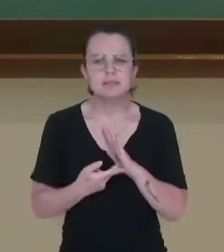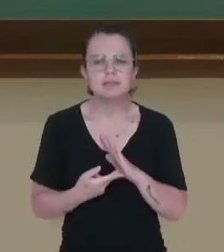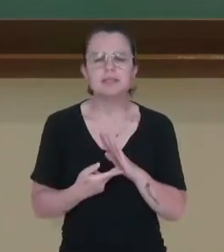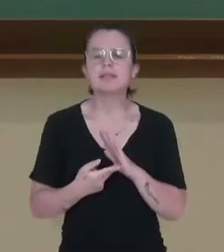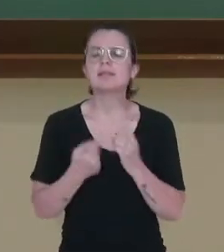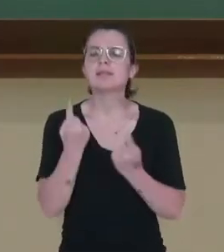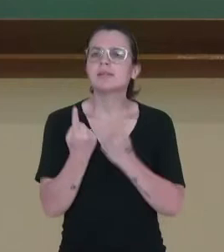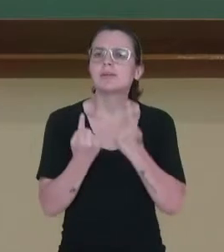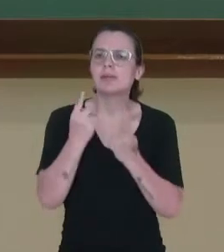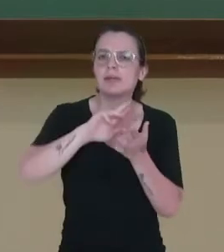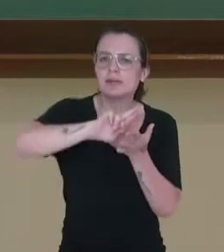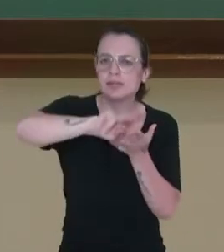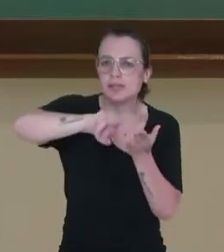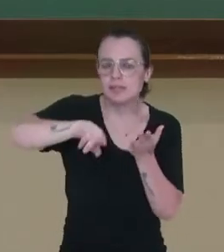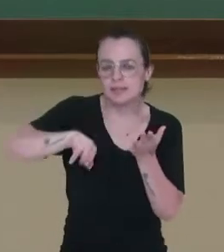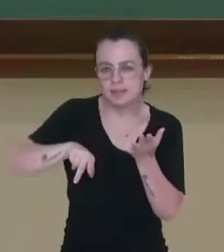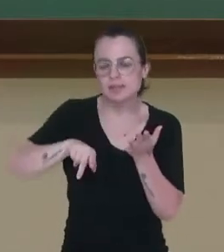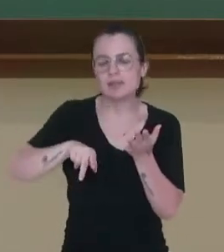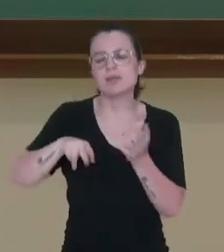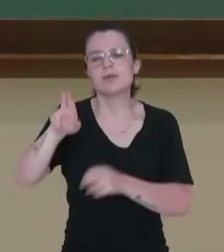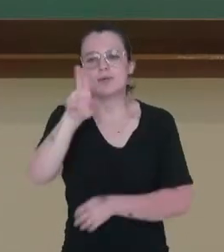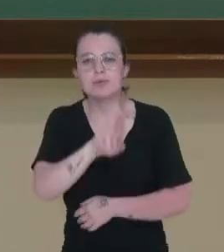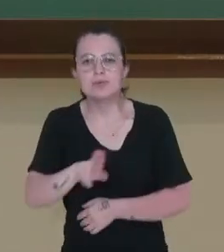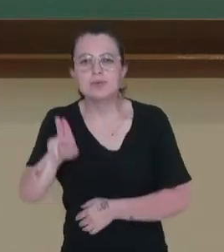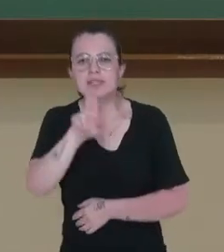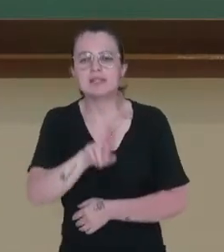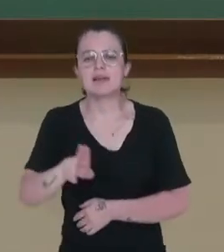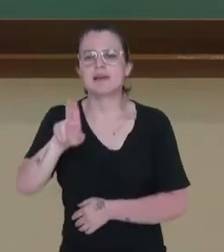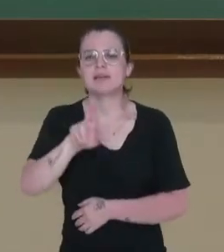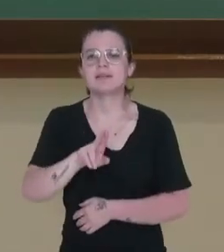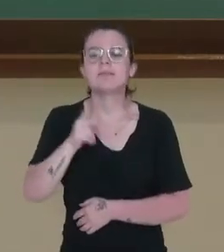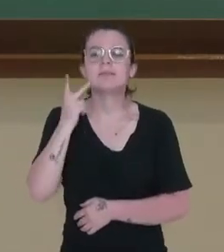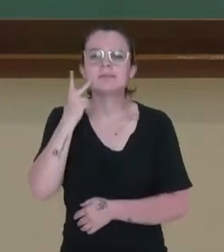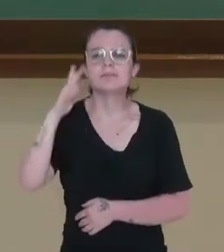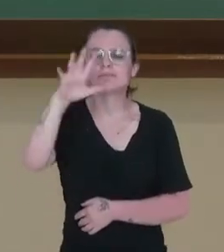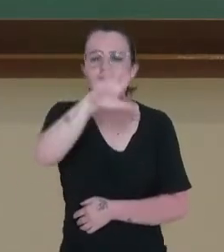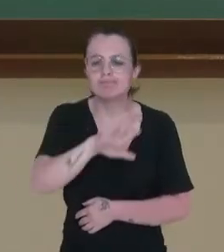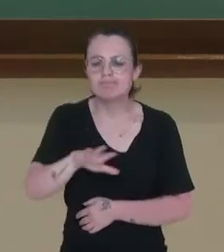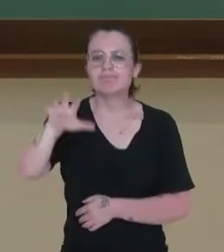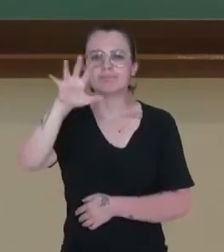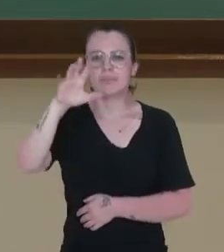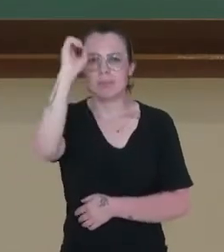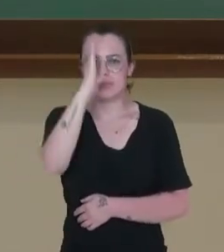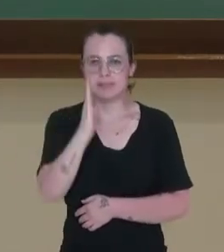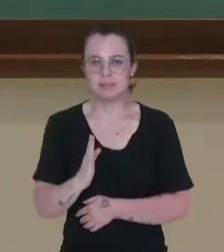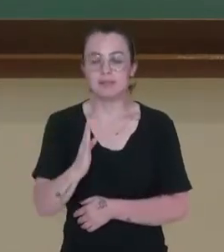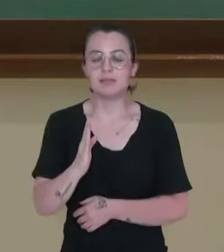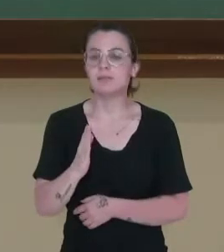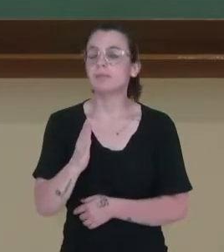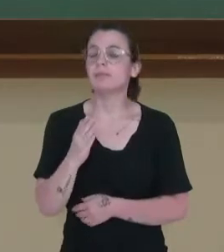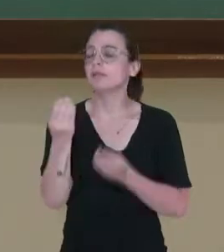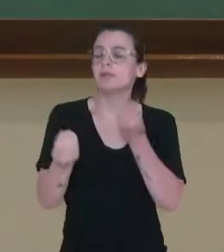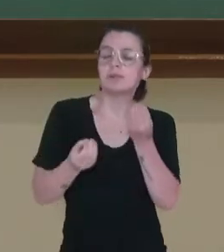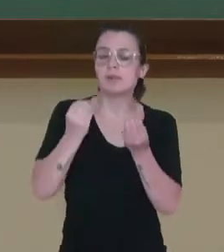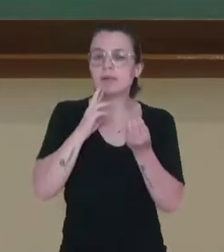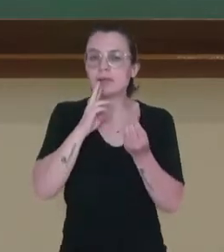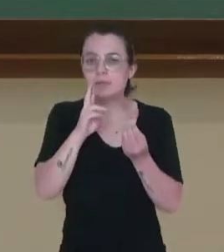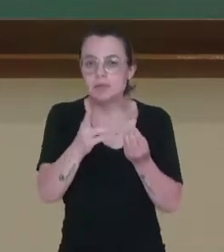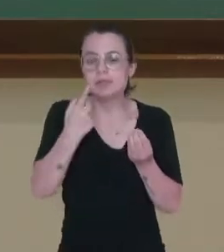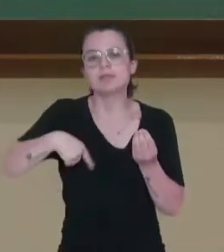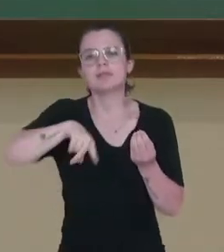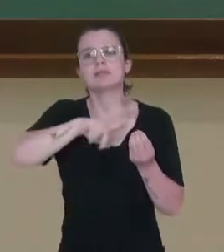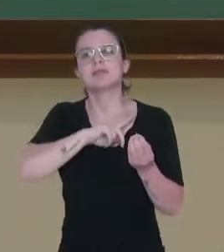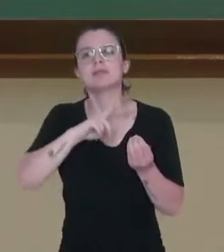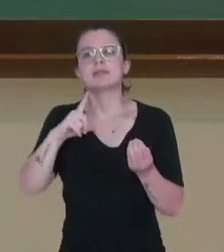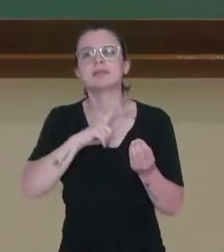características usadas para regionalizar o espaço geográfico brasileiro e como resultado nós vamos ter